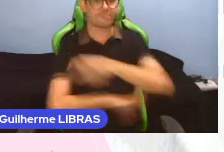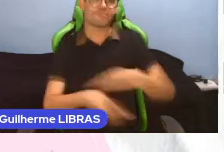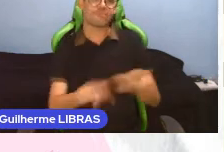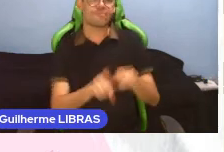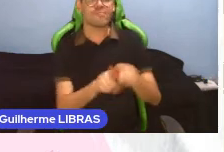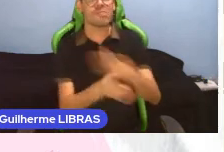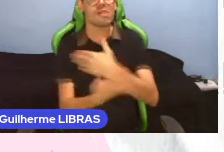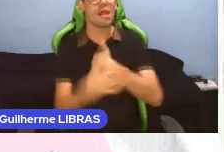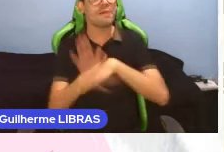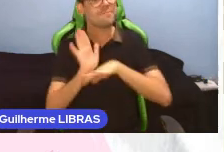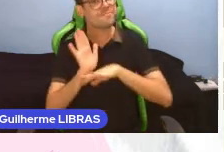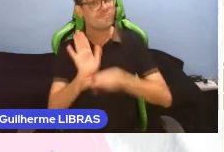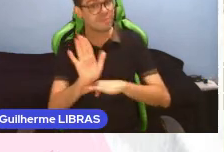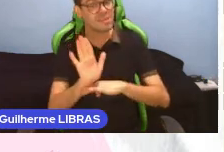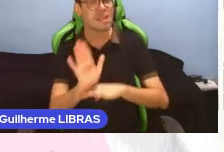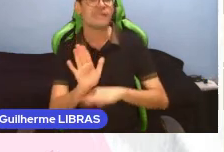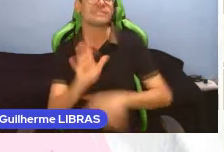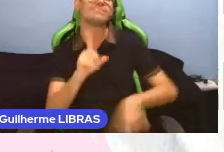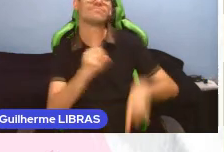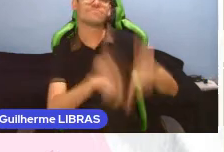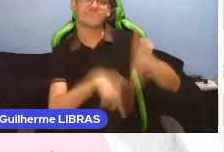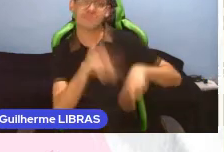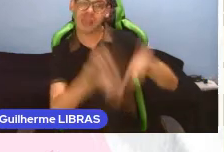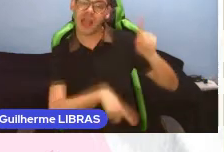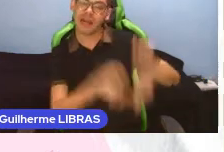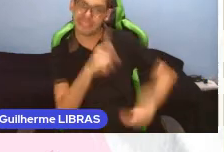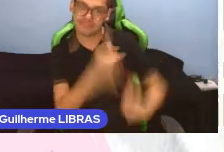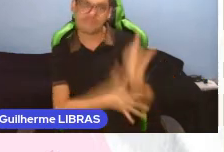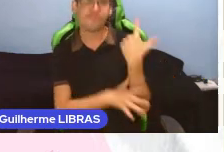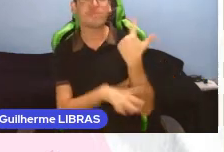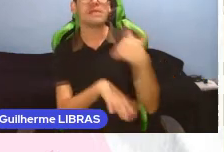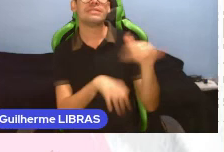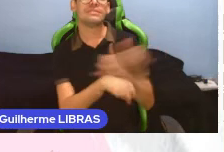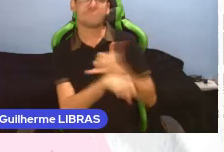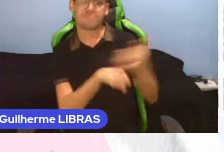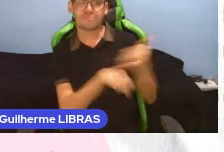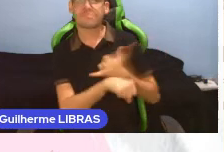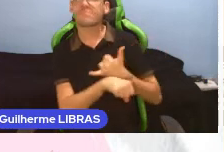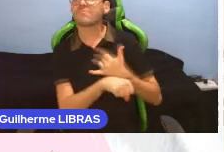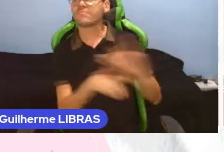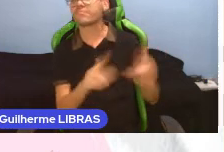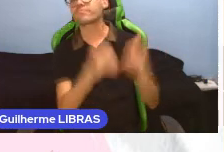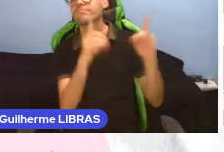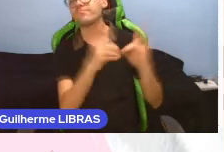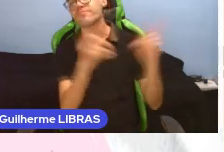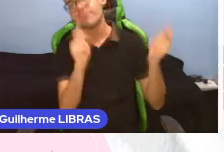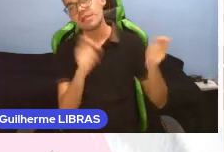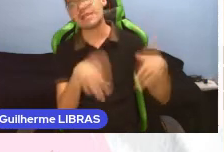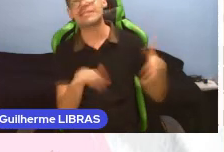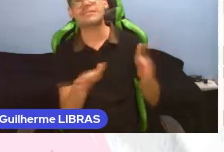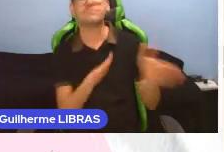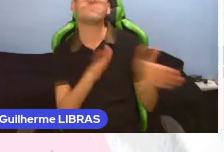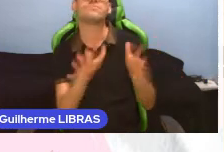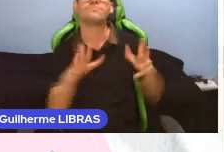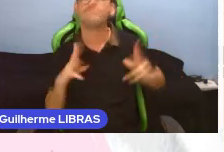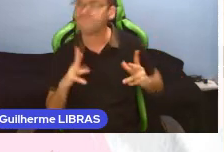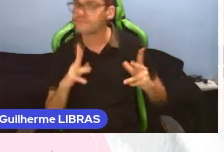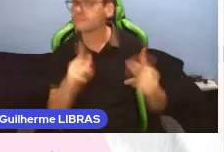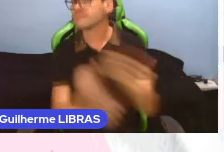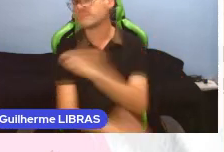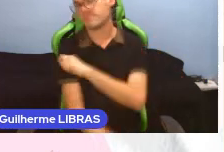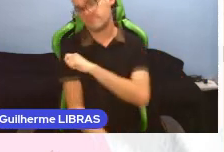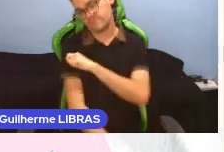para que os conteúdos elaborados através das atividades didáticas sejam acessíveis a todos os estudantes